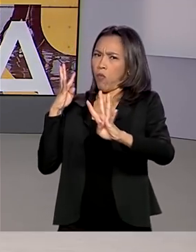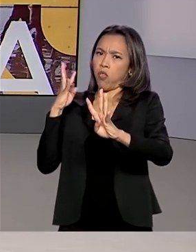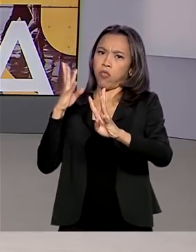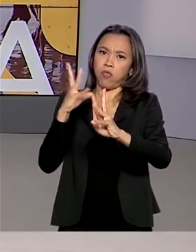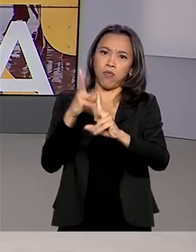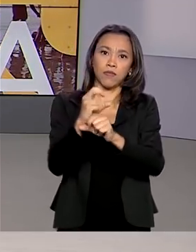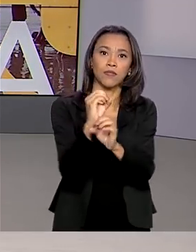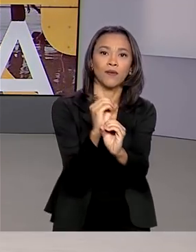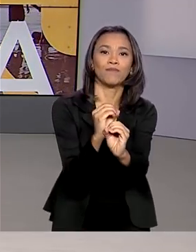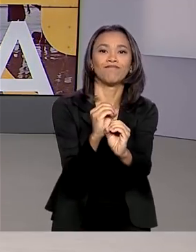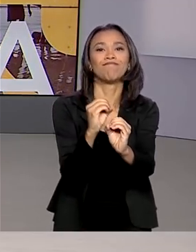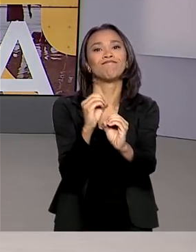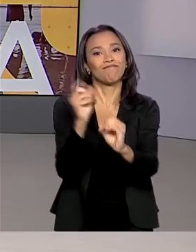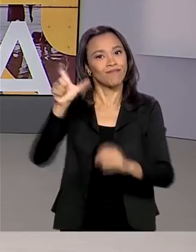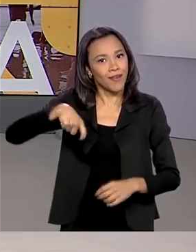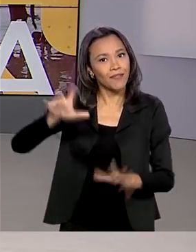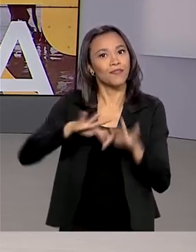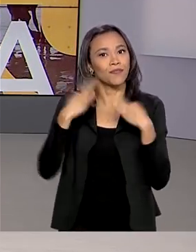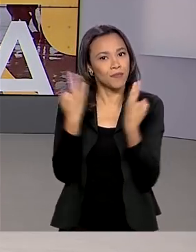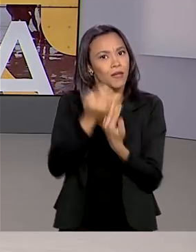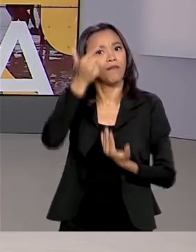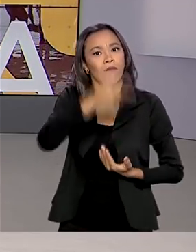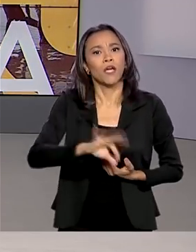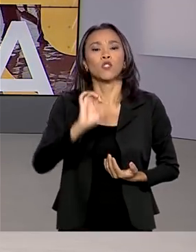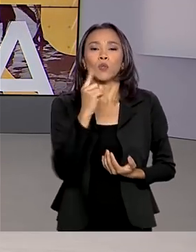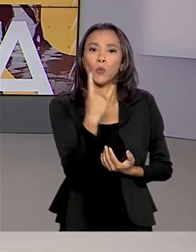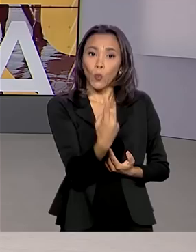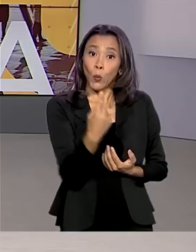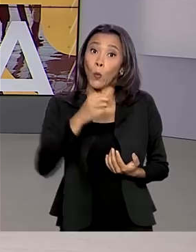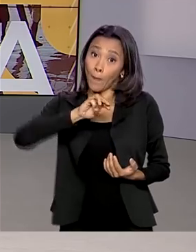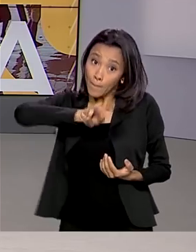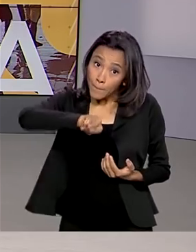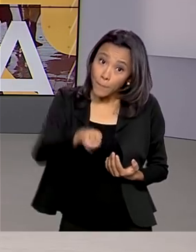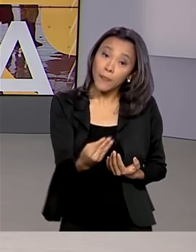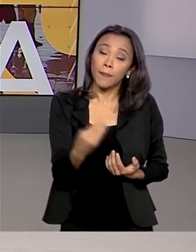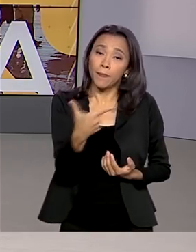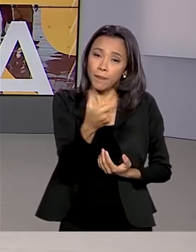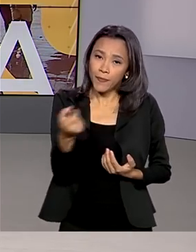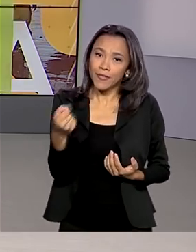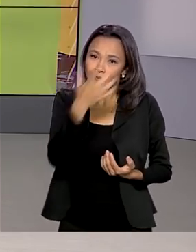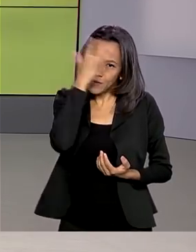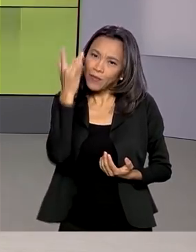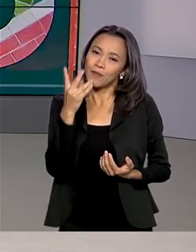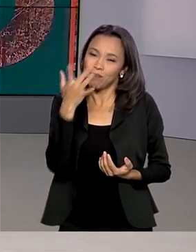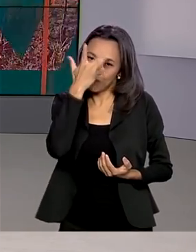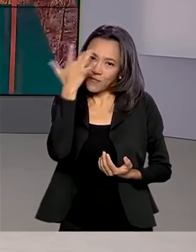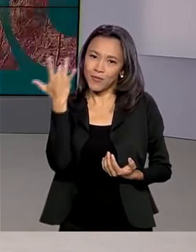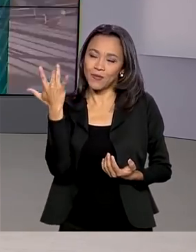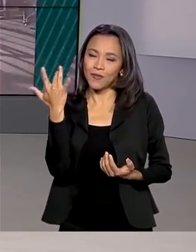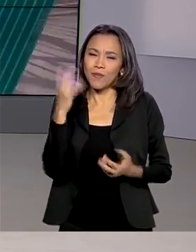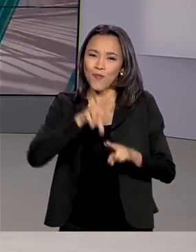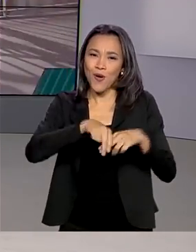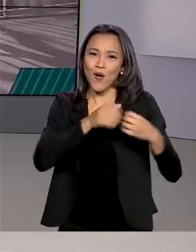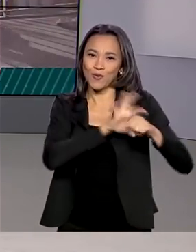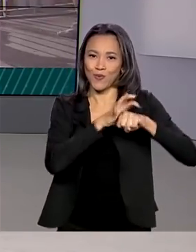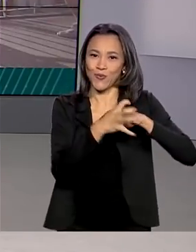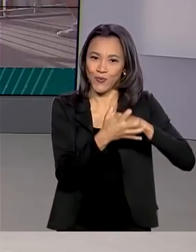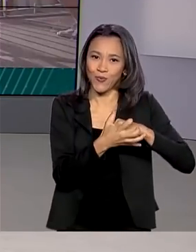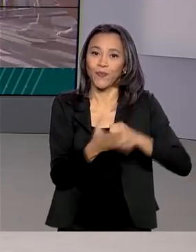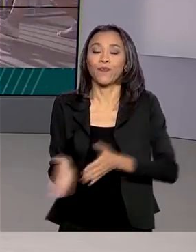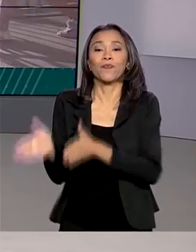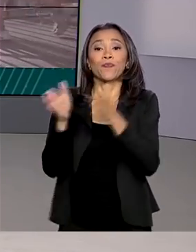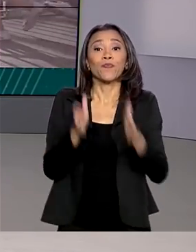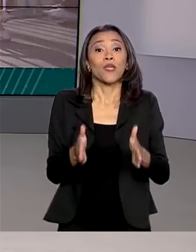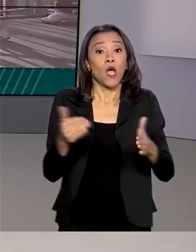Bolsa Família com a inclusão de mais de 1 milhão e 200 mil pessoas por causa do coronavírus. O ministro da Cidadania,